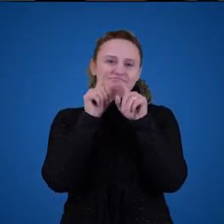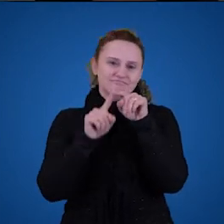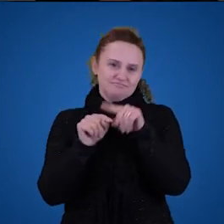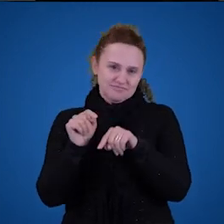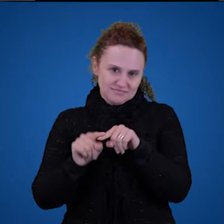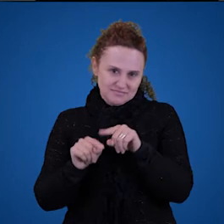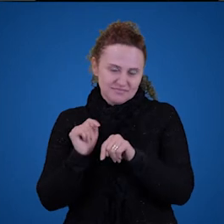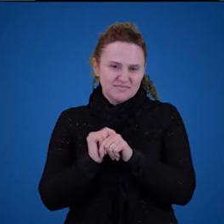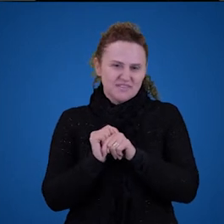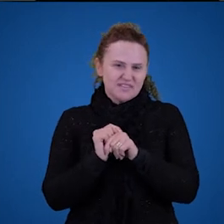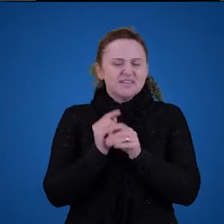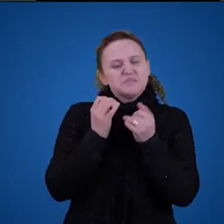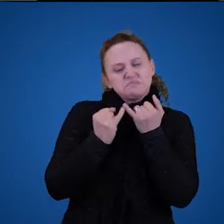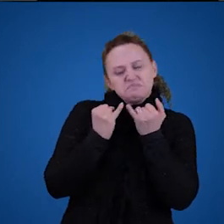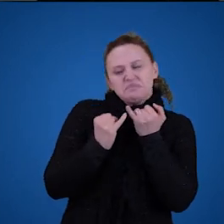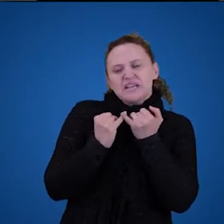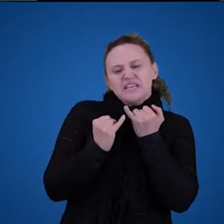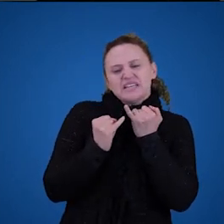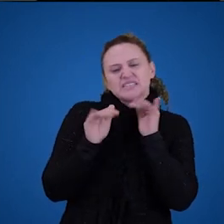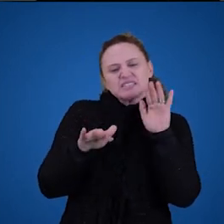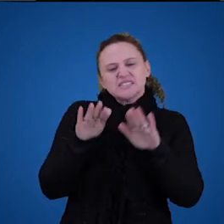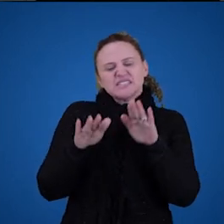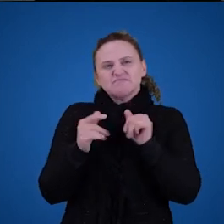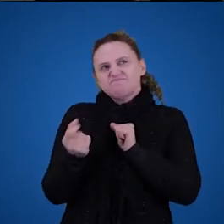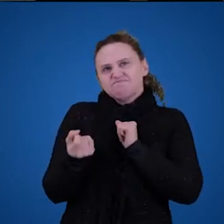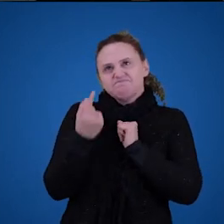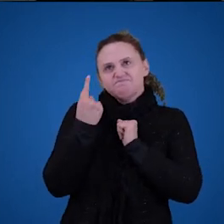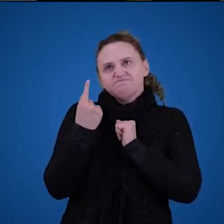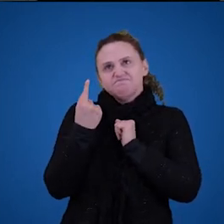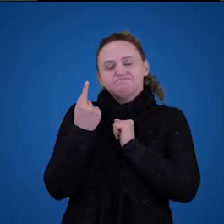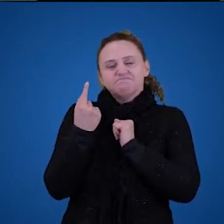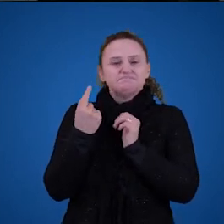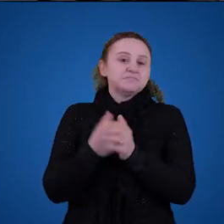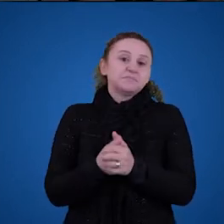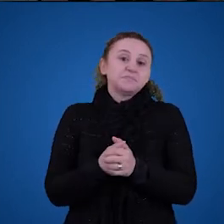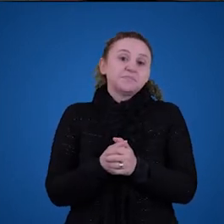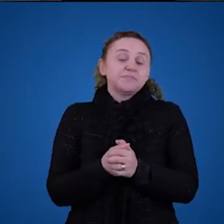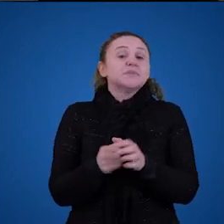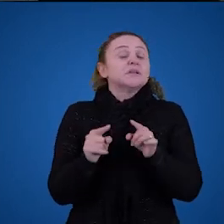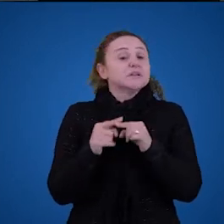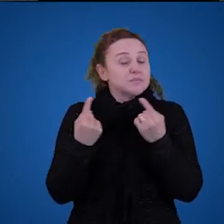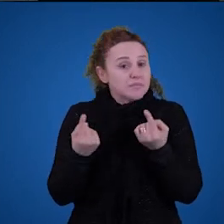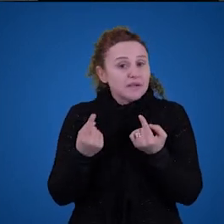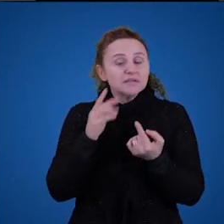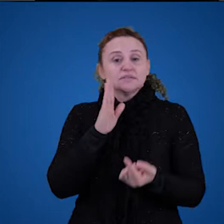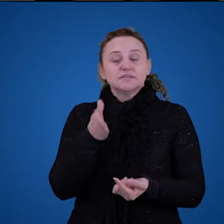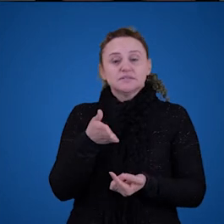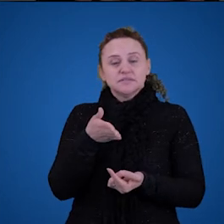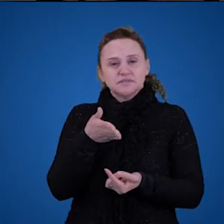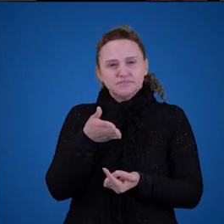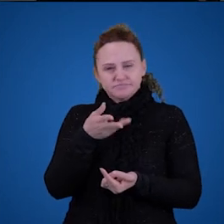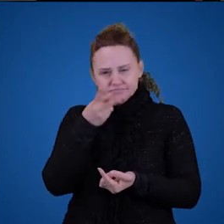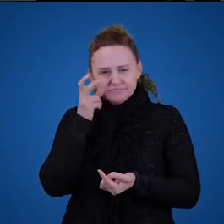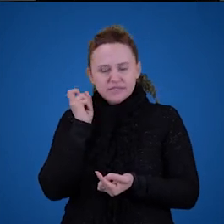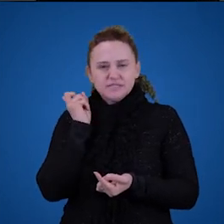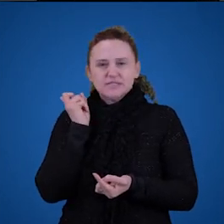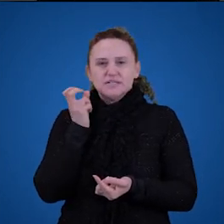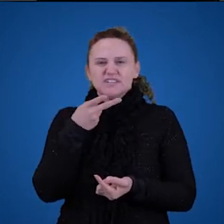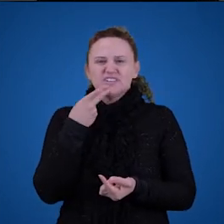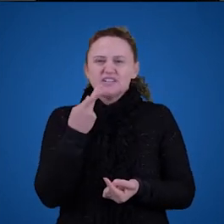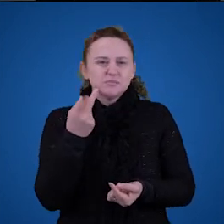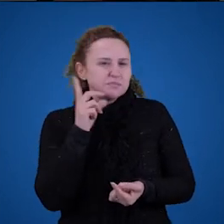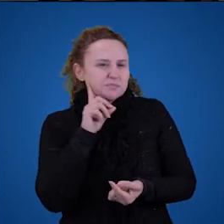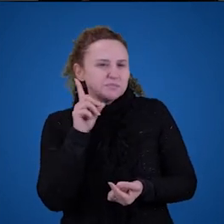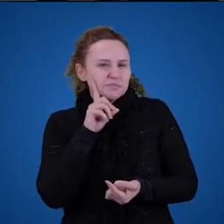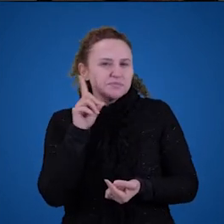Isso pode parecer muito estranho para a maior parte de vocês, né? Mas, se vocês repararem, quando a gente fala no nosso dia